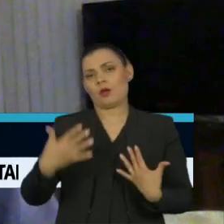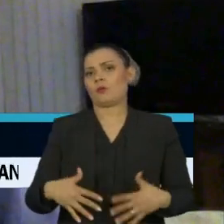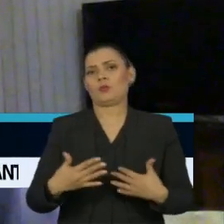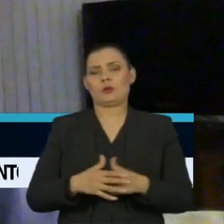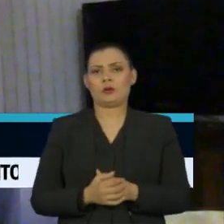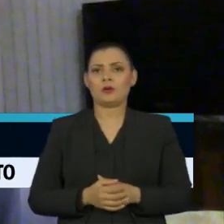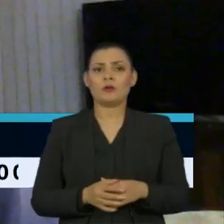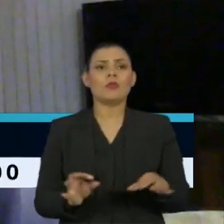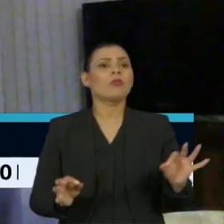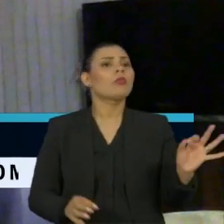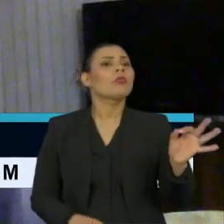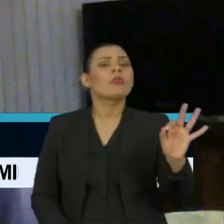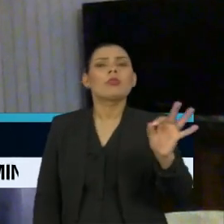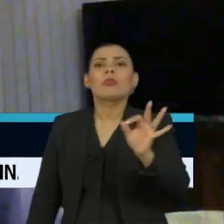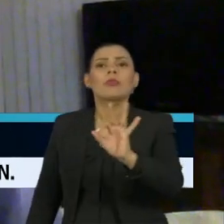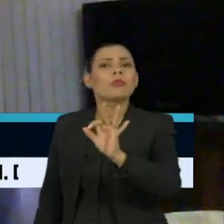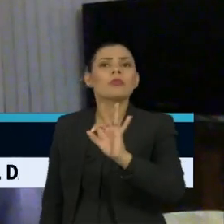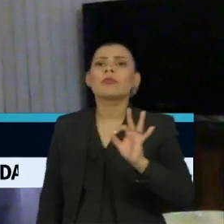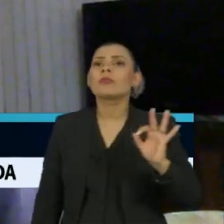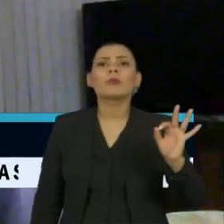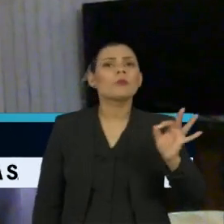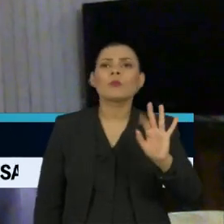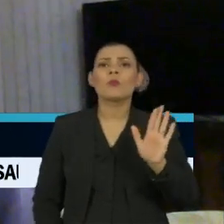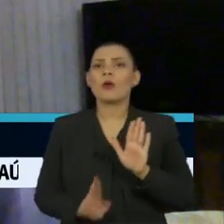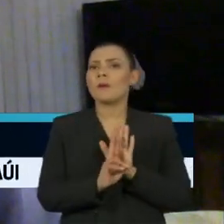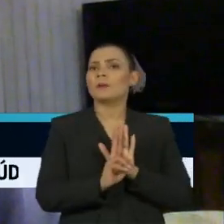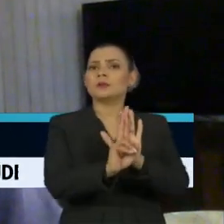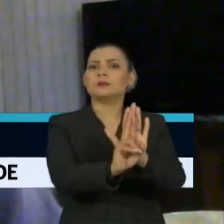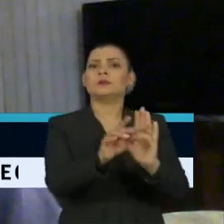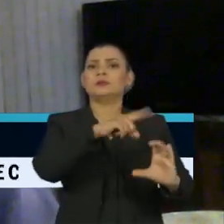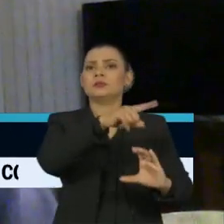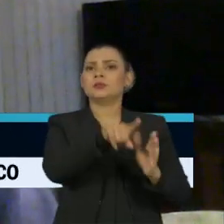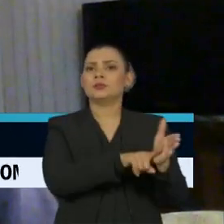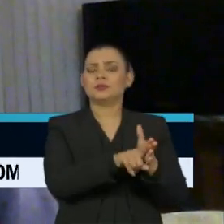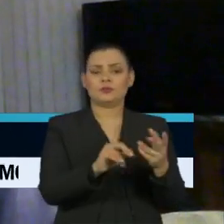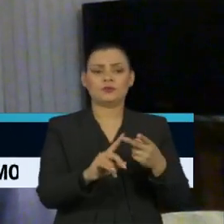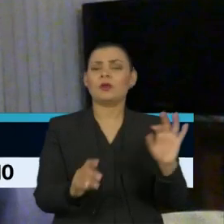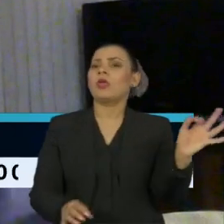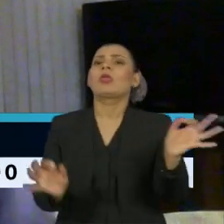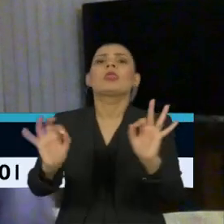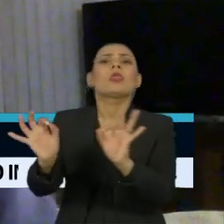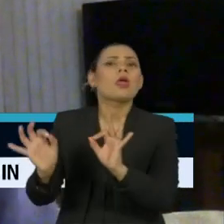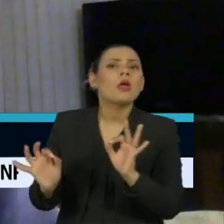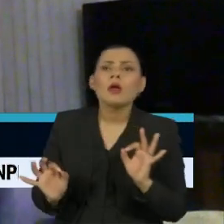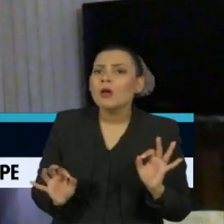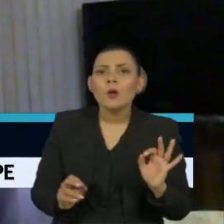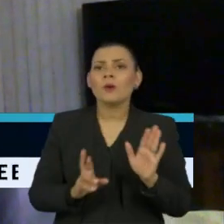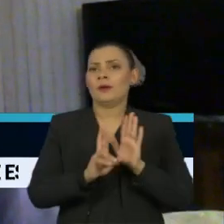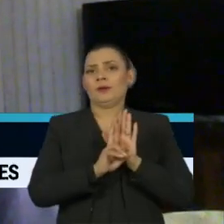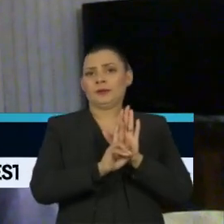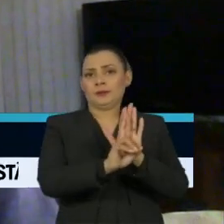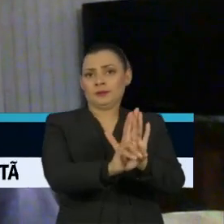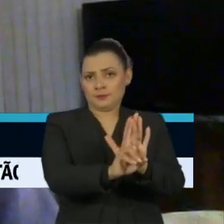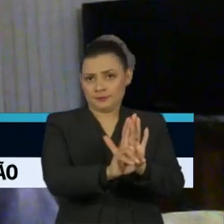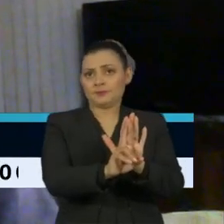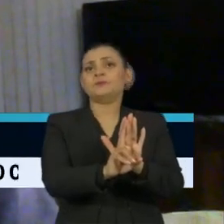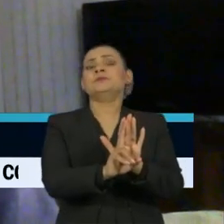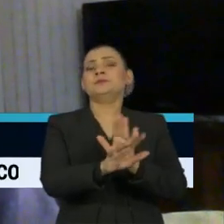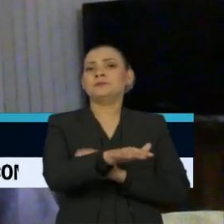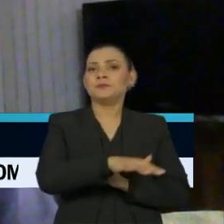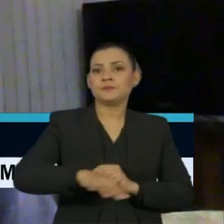representante da Academia Brasileira de Ciência, nenhum representante do meio